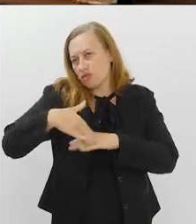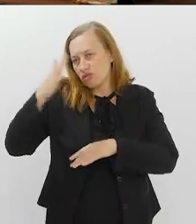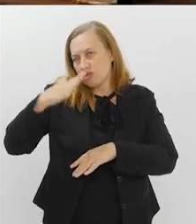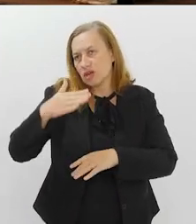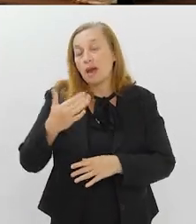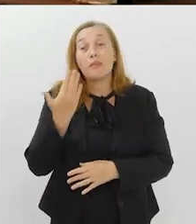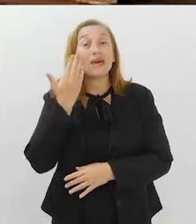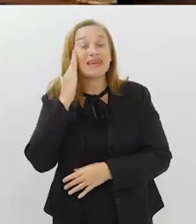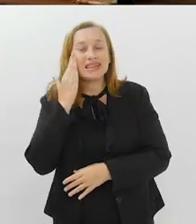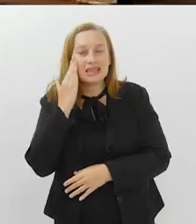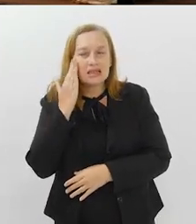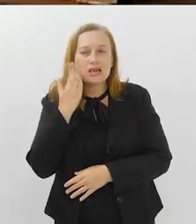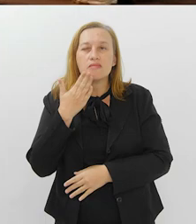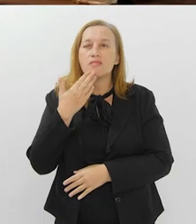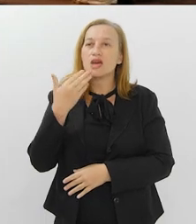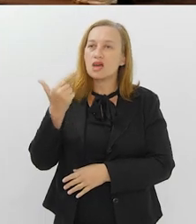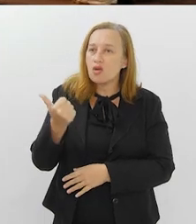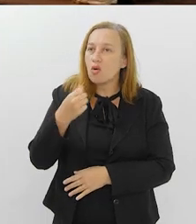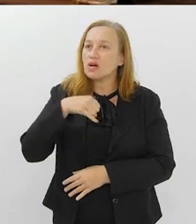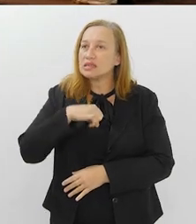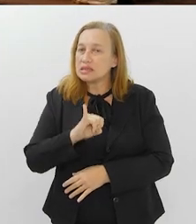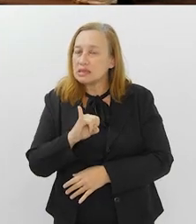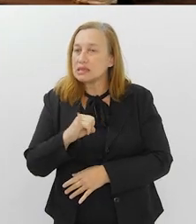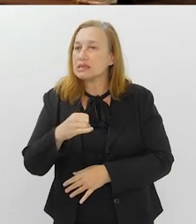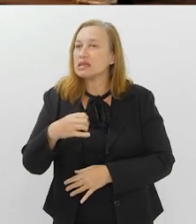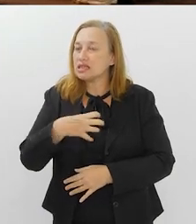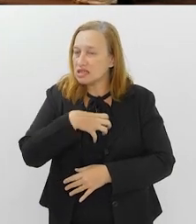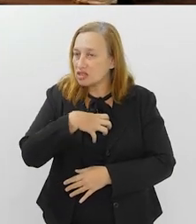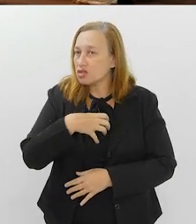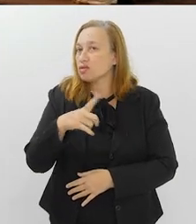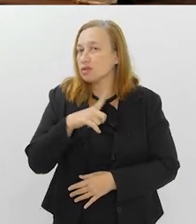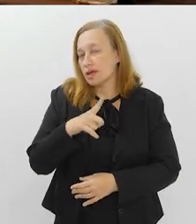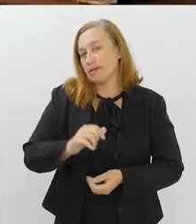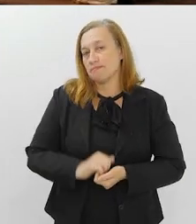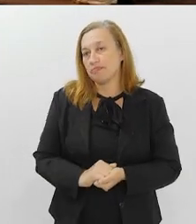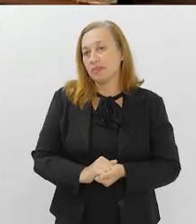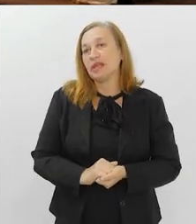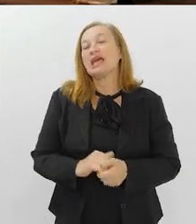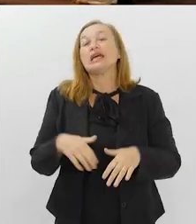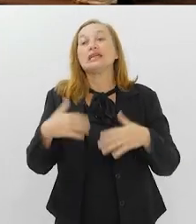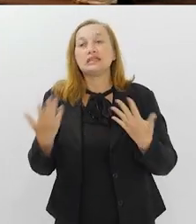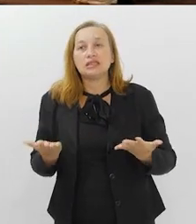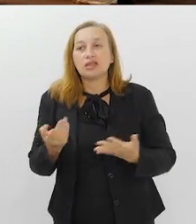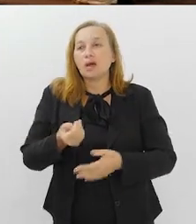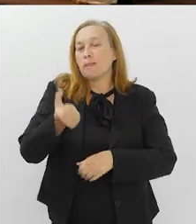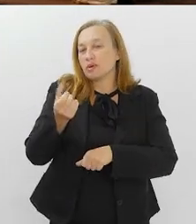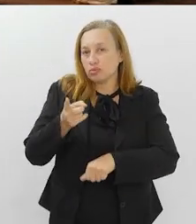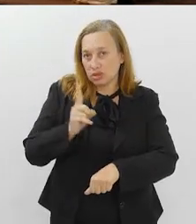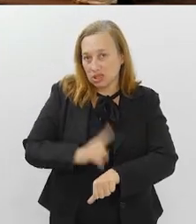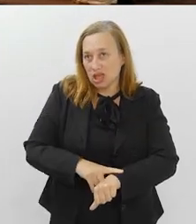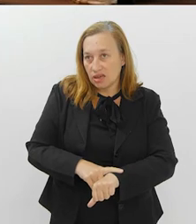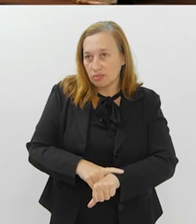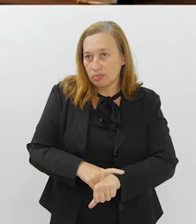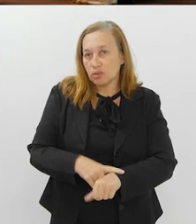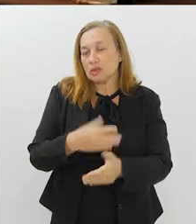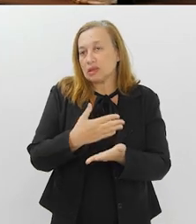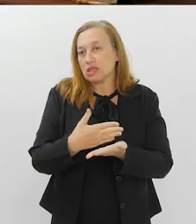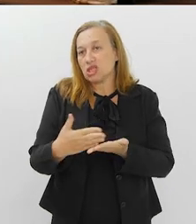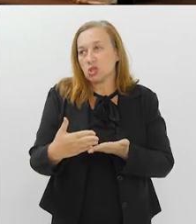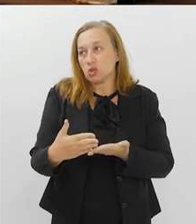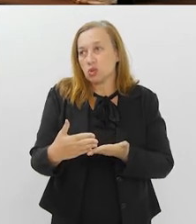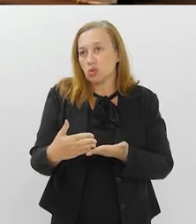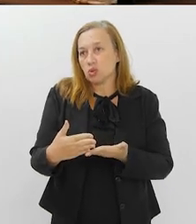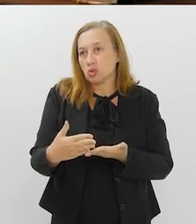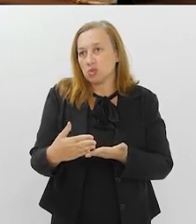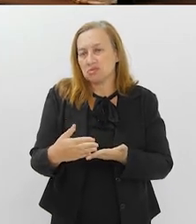para a gente poder entender se isso fez algum sentido, né? Então, assim, tem pouco tempo, começou